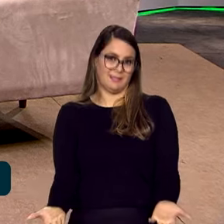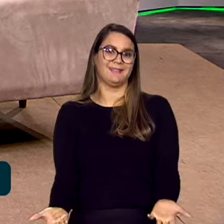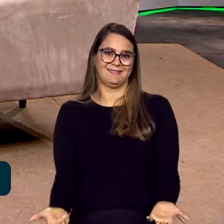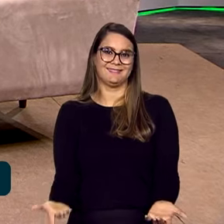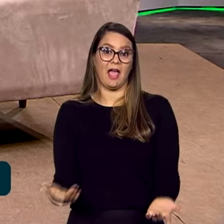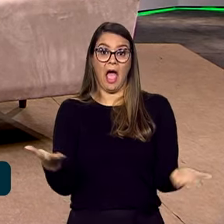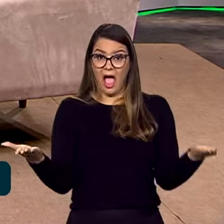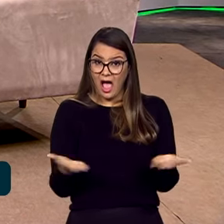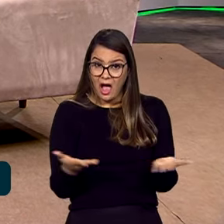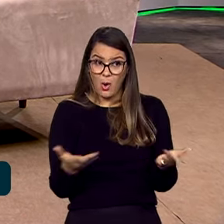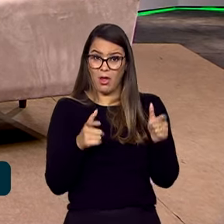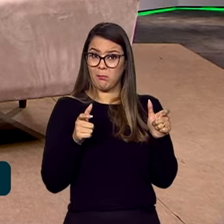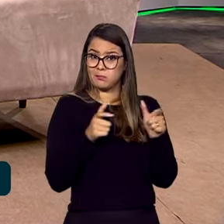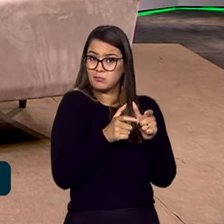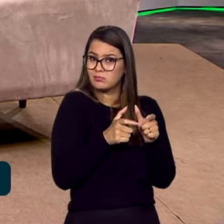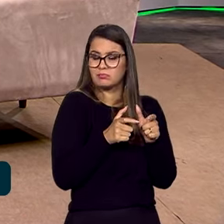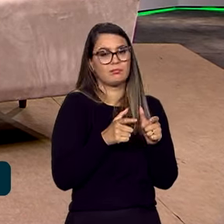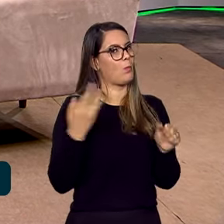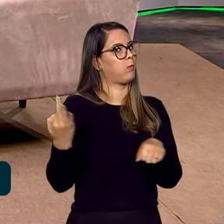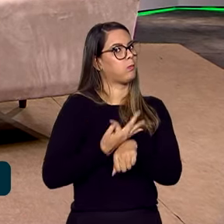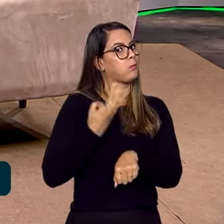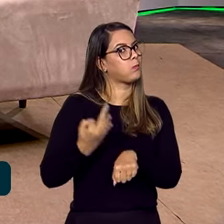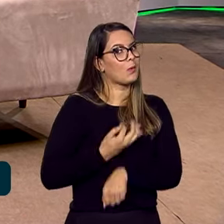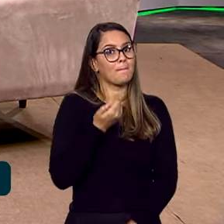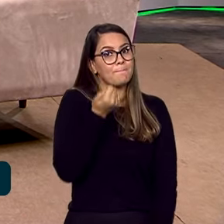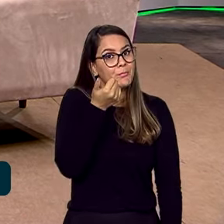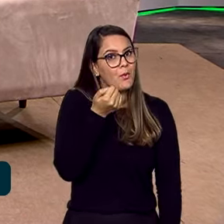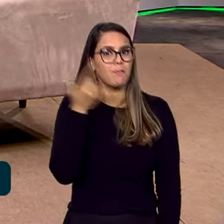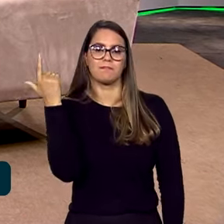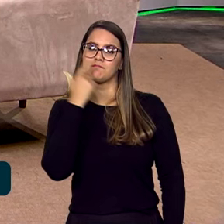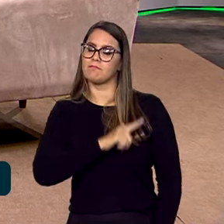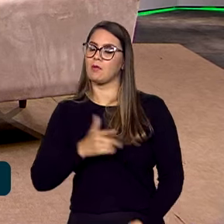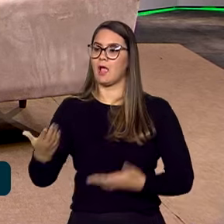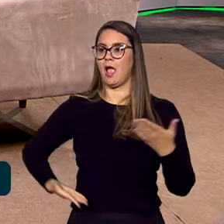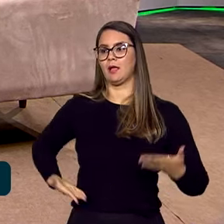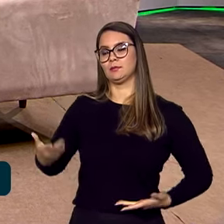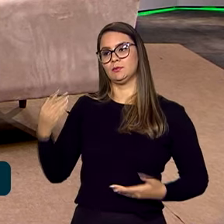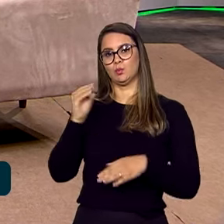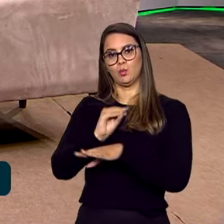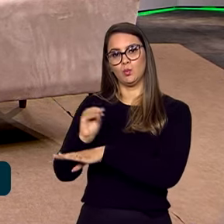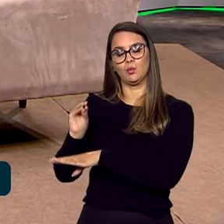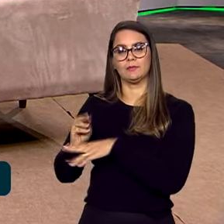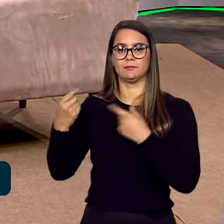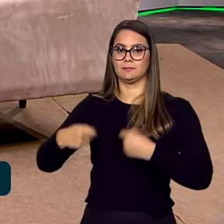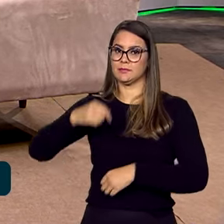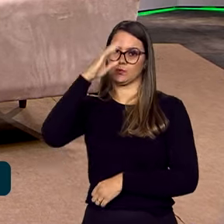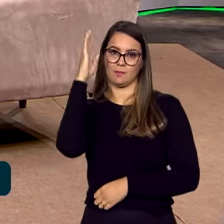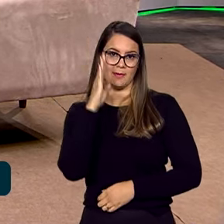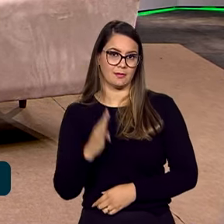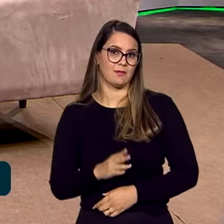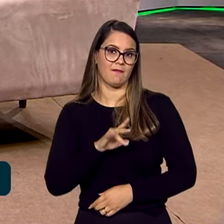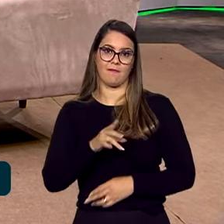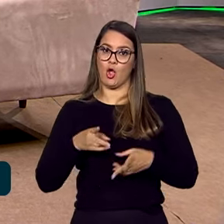magnitude que eles existem hoje, eles são insuficientes para atender as necessidades de cuidado que existem no Brasil e